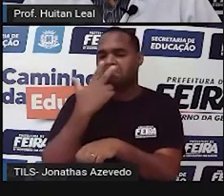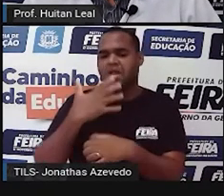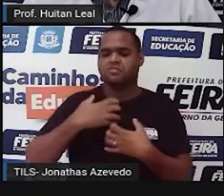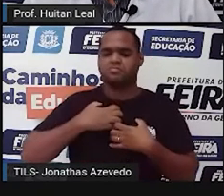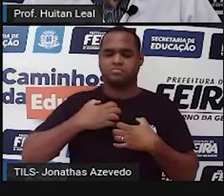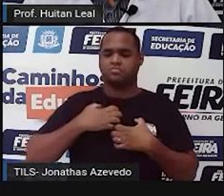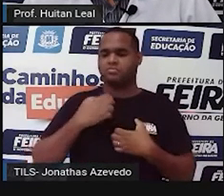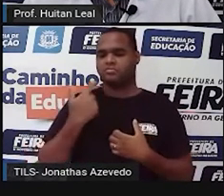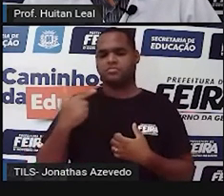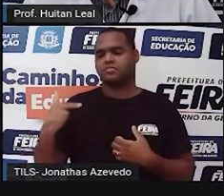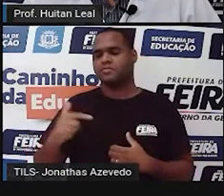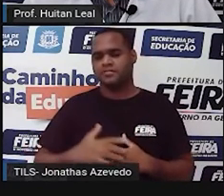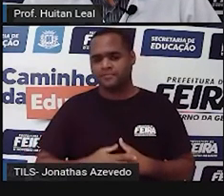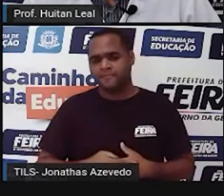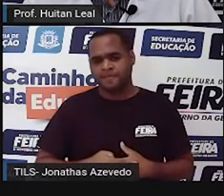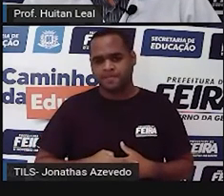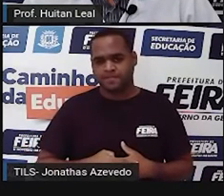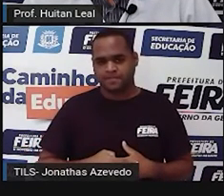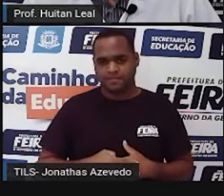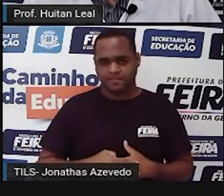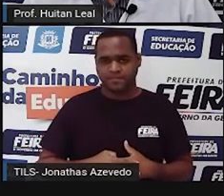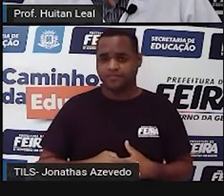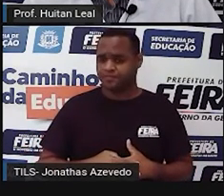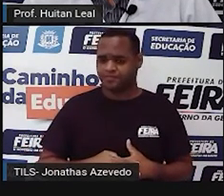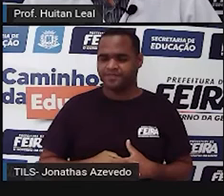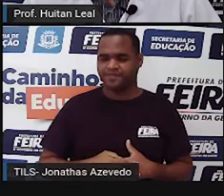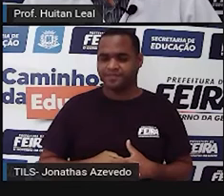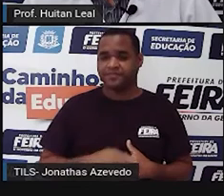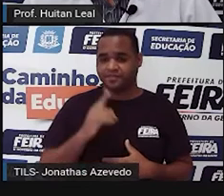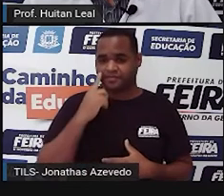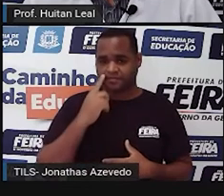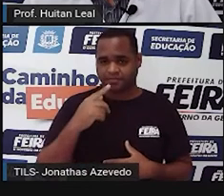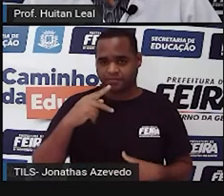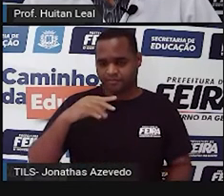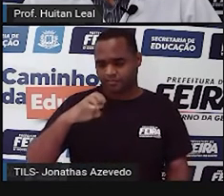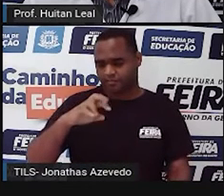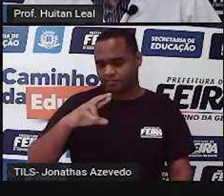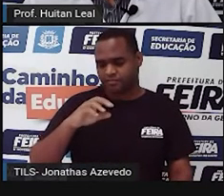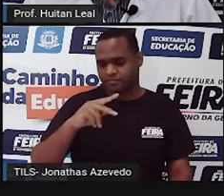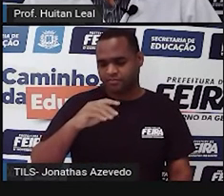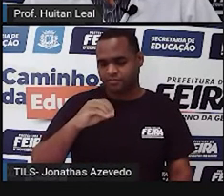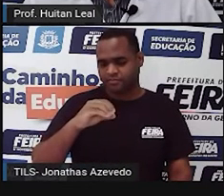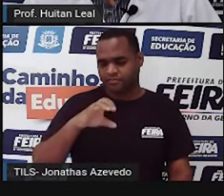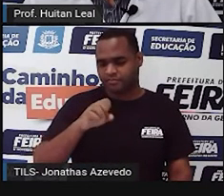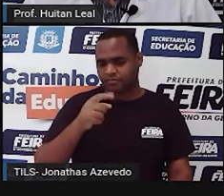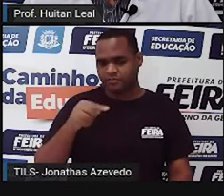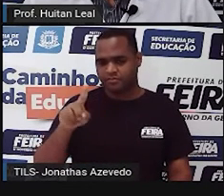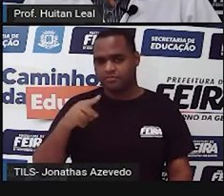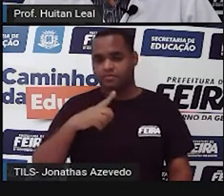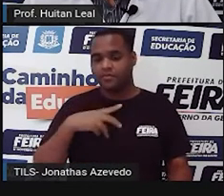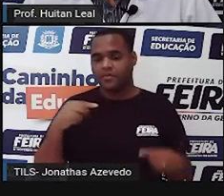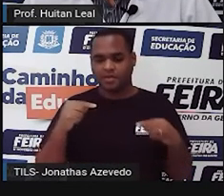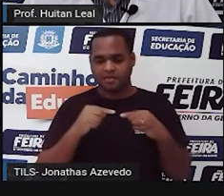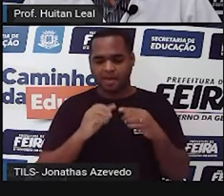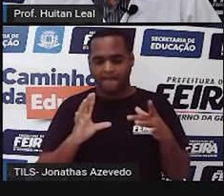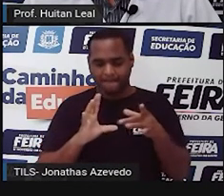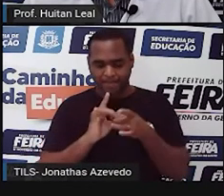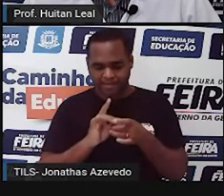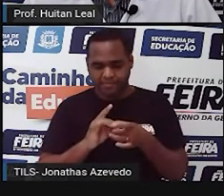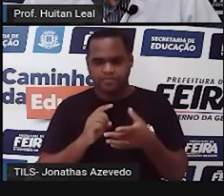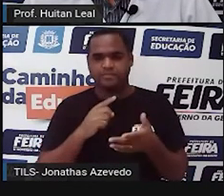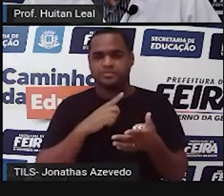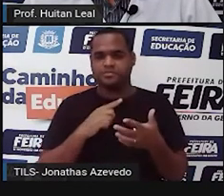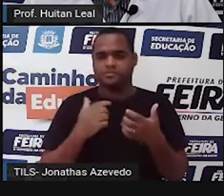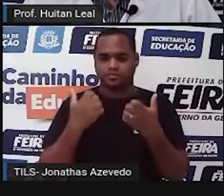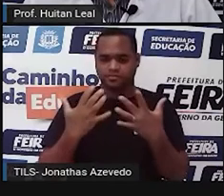sentido nenhum. Então, a preposição, para funcionar, ela tem que servir como essa ponte, esse elo entre